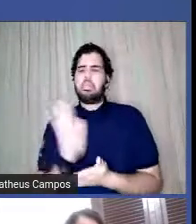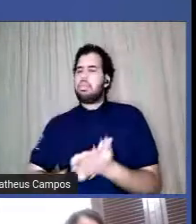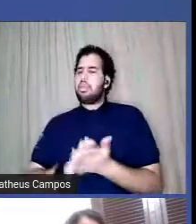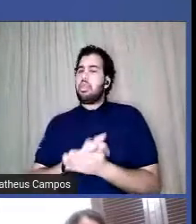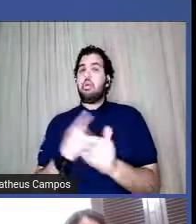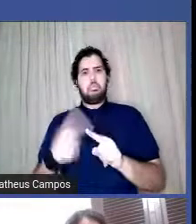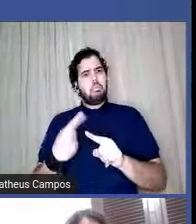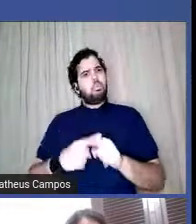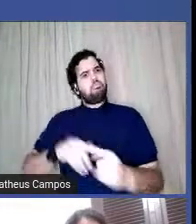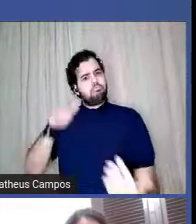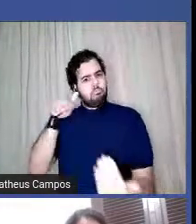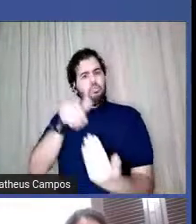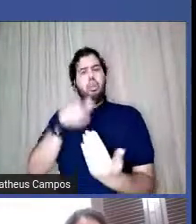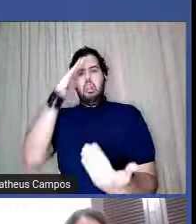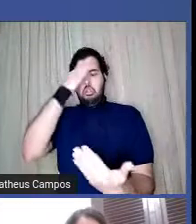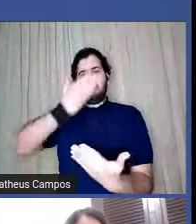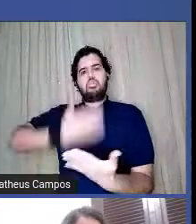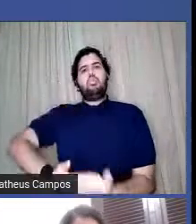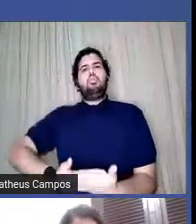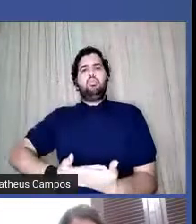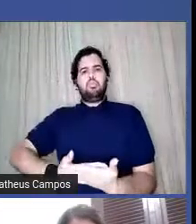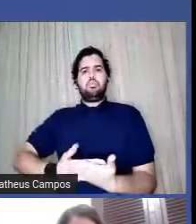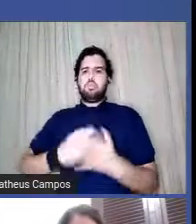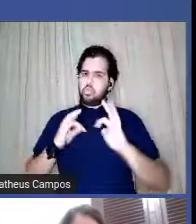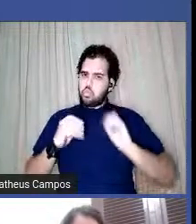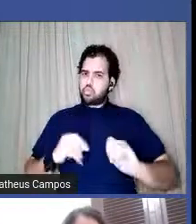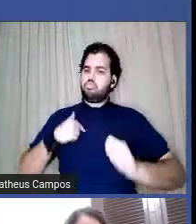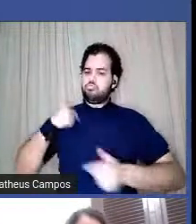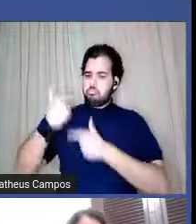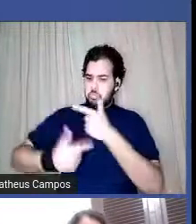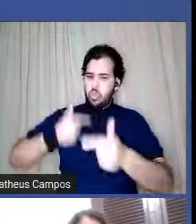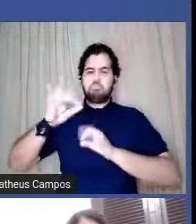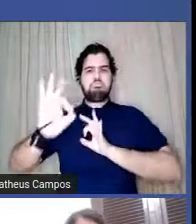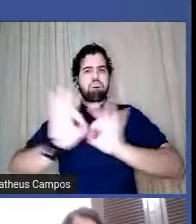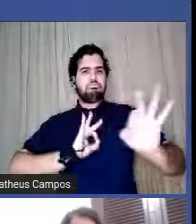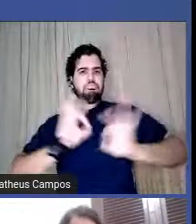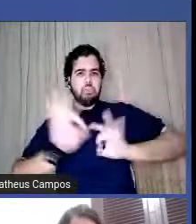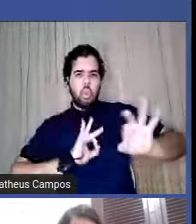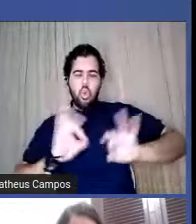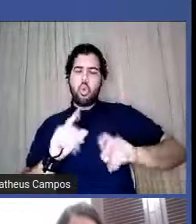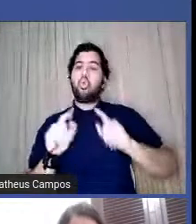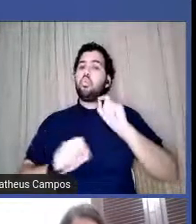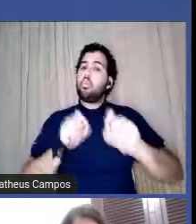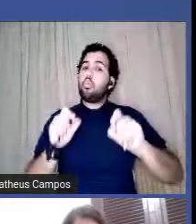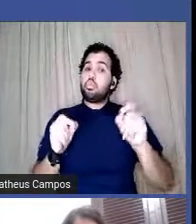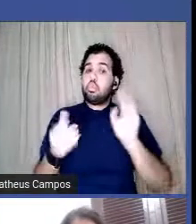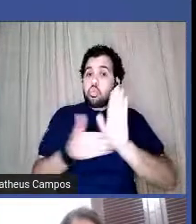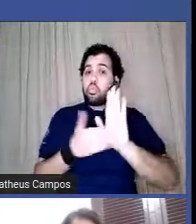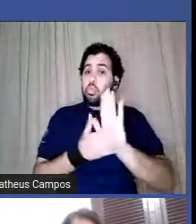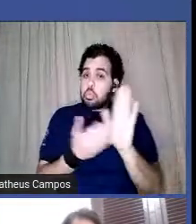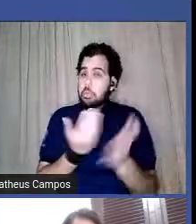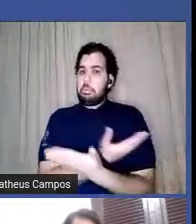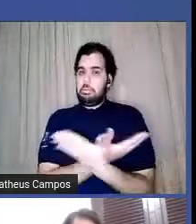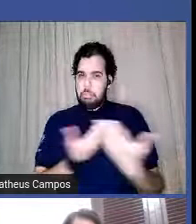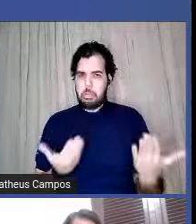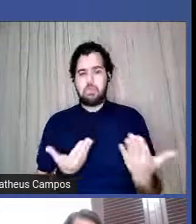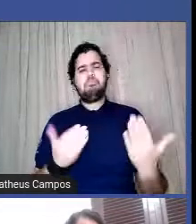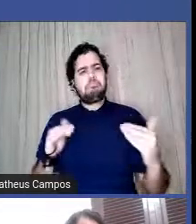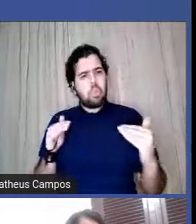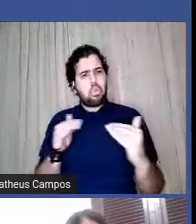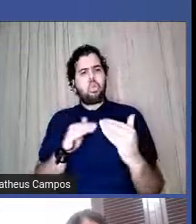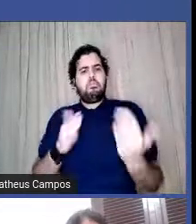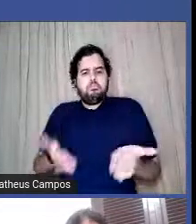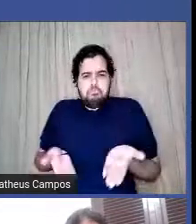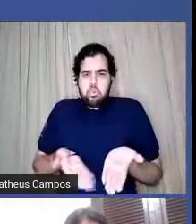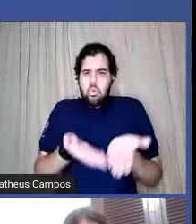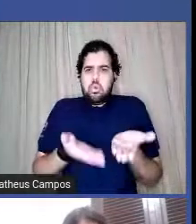no nosso projeto, acreditavam no que a gente estava trazendo para elas, e